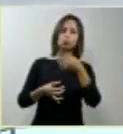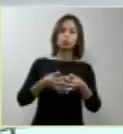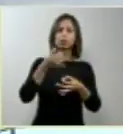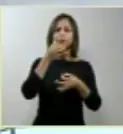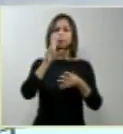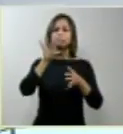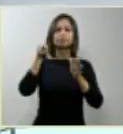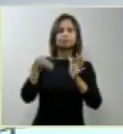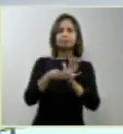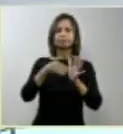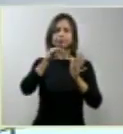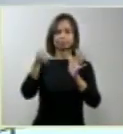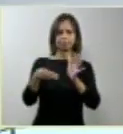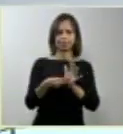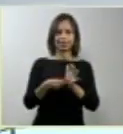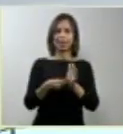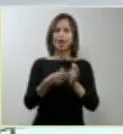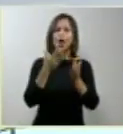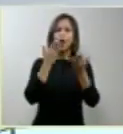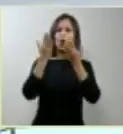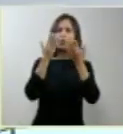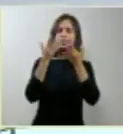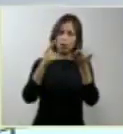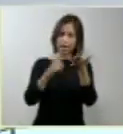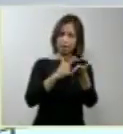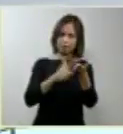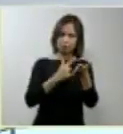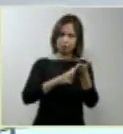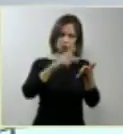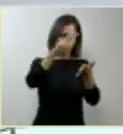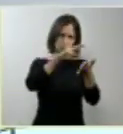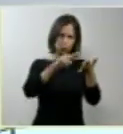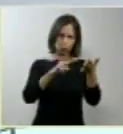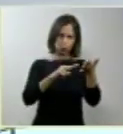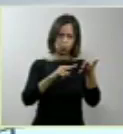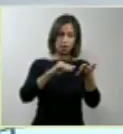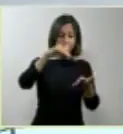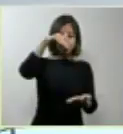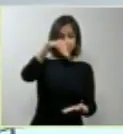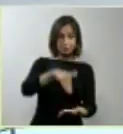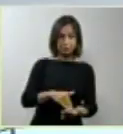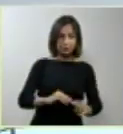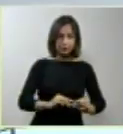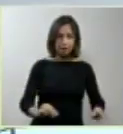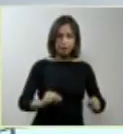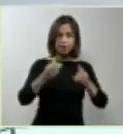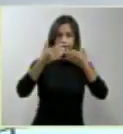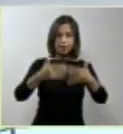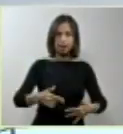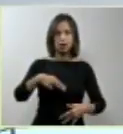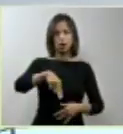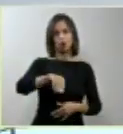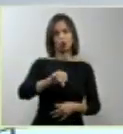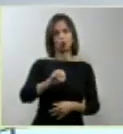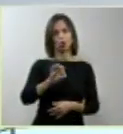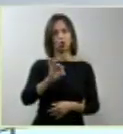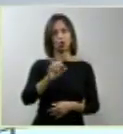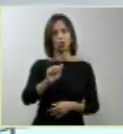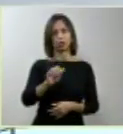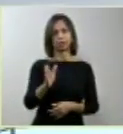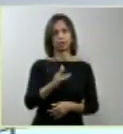notas de rodapé, em função da quantidade de informações